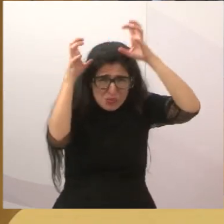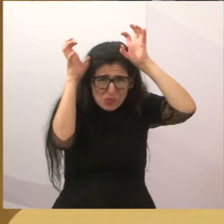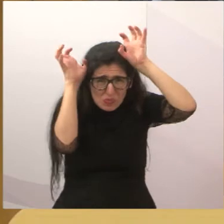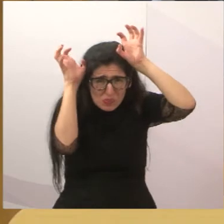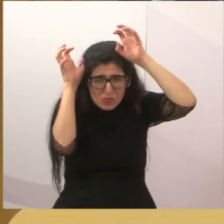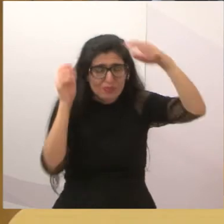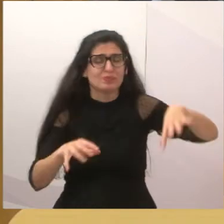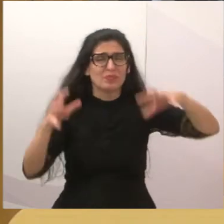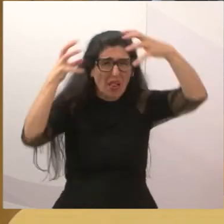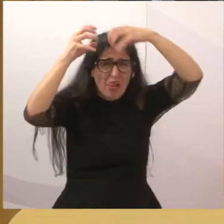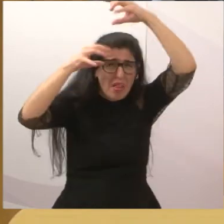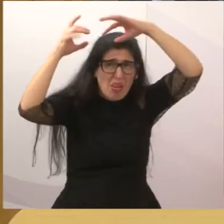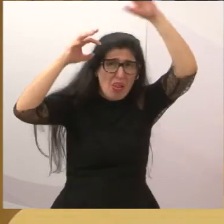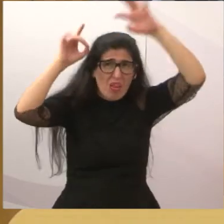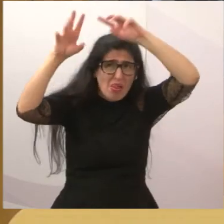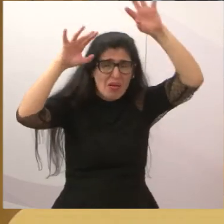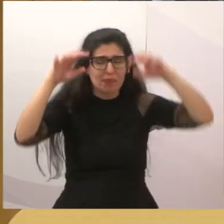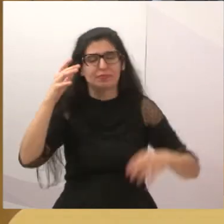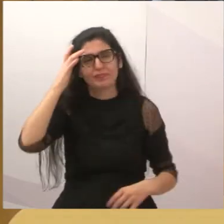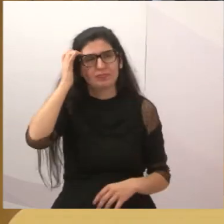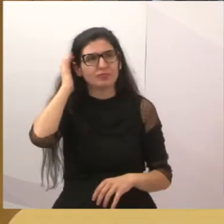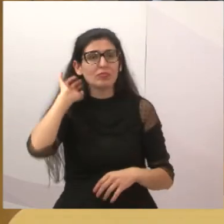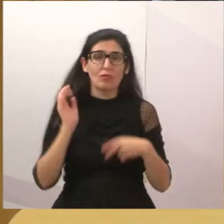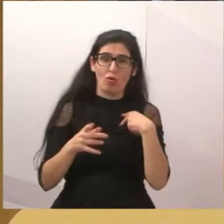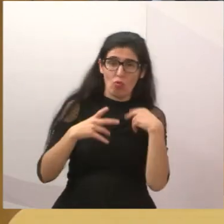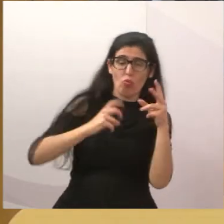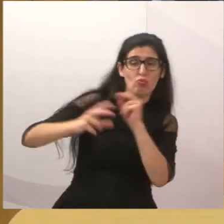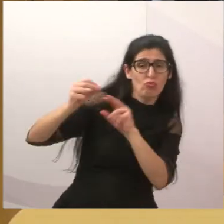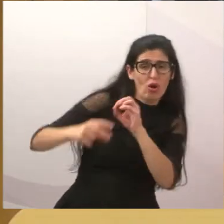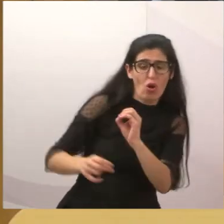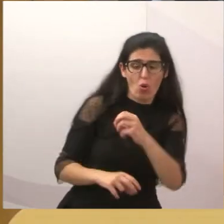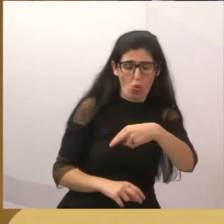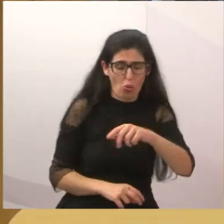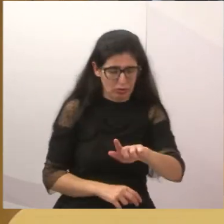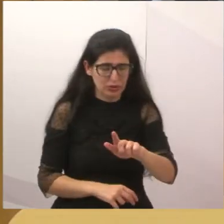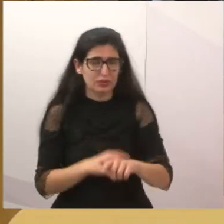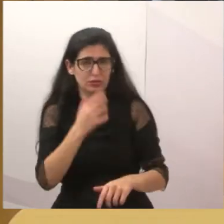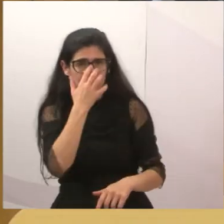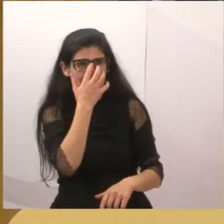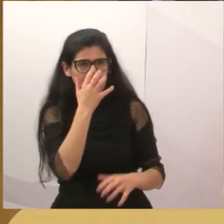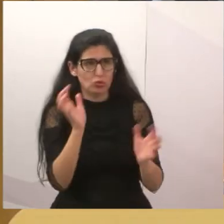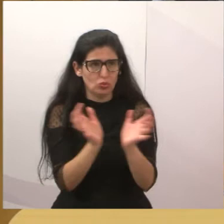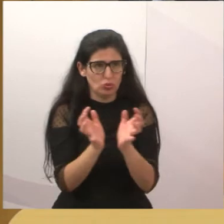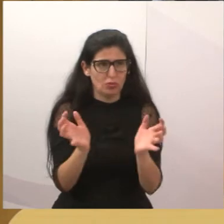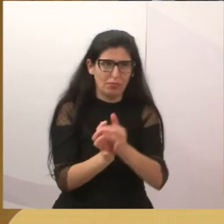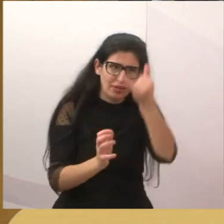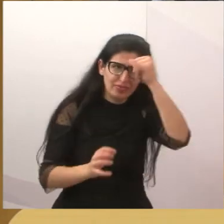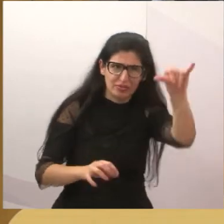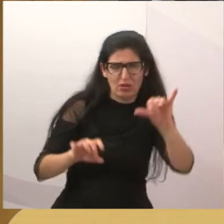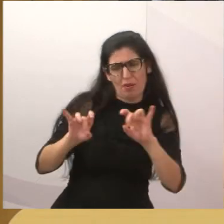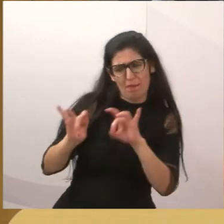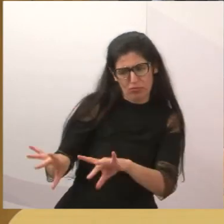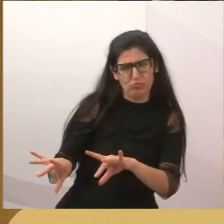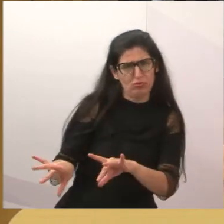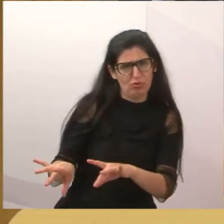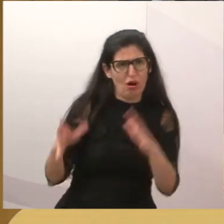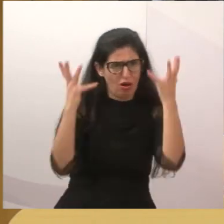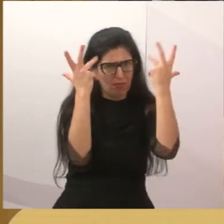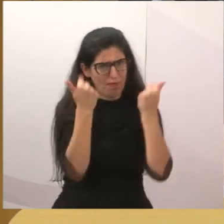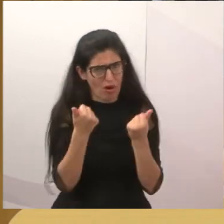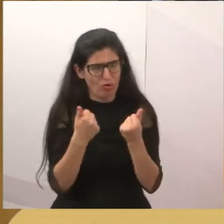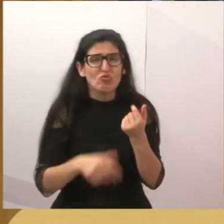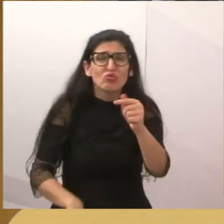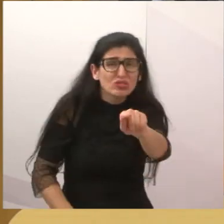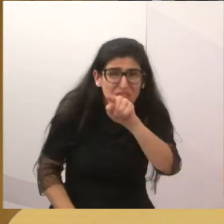gabinete. Vou tentar falar com as ONGs em proteção aos animais. Para fazer uma conscientização contra o abandono. Se você não gosta de animais, não